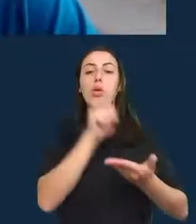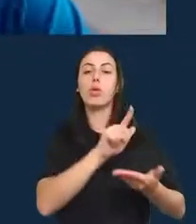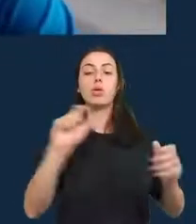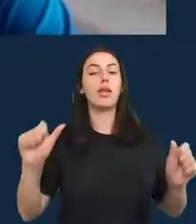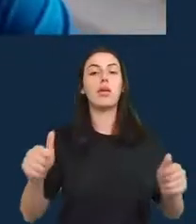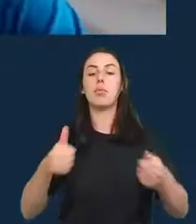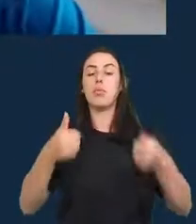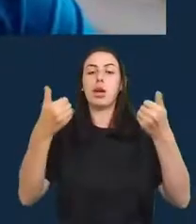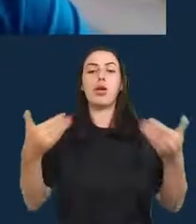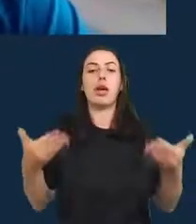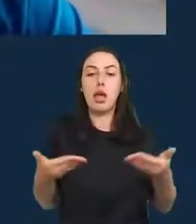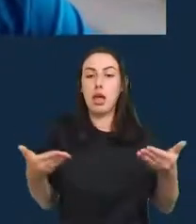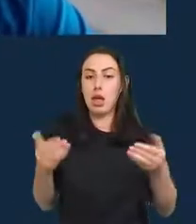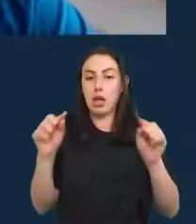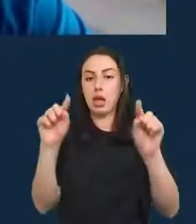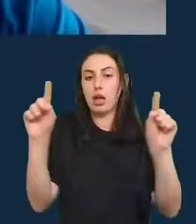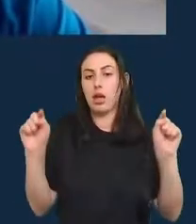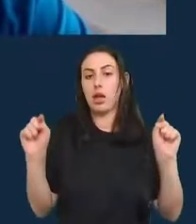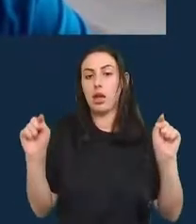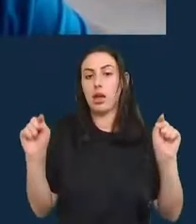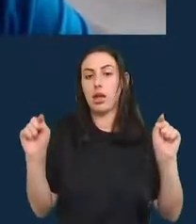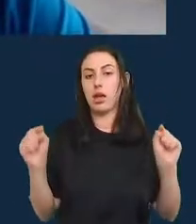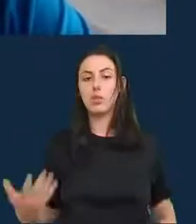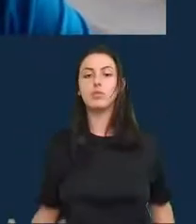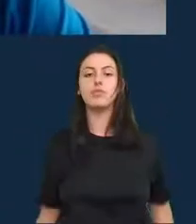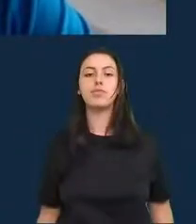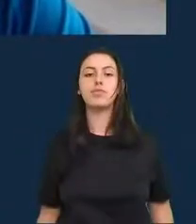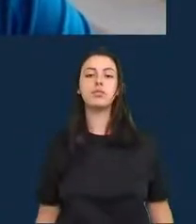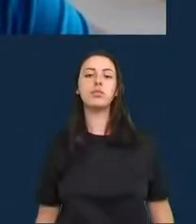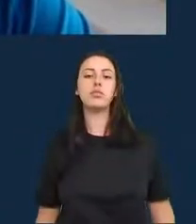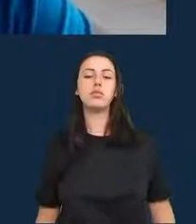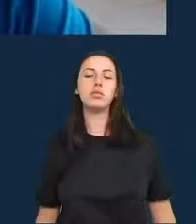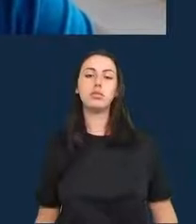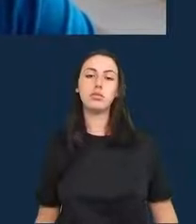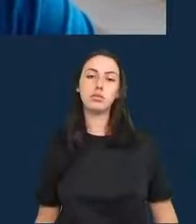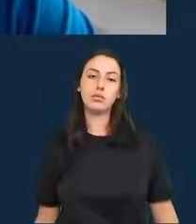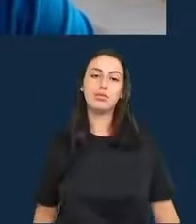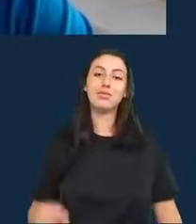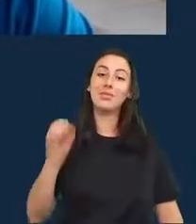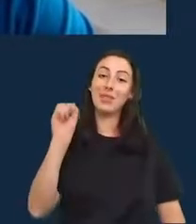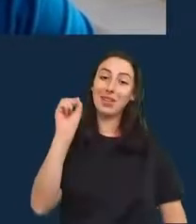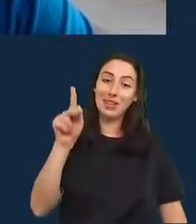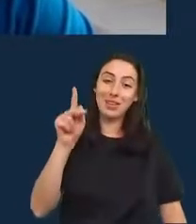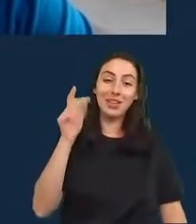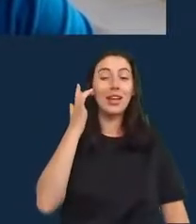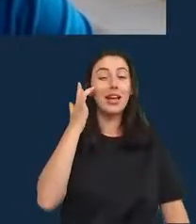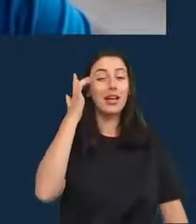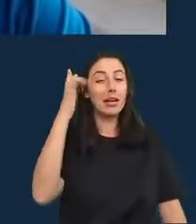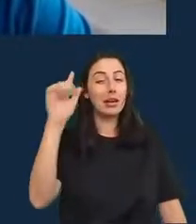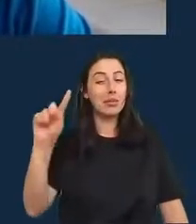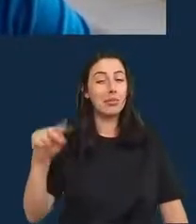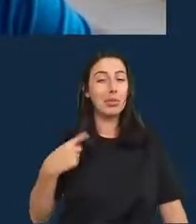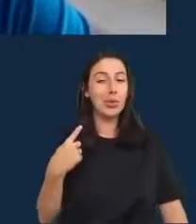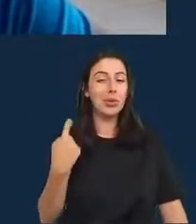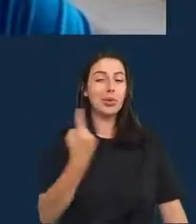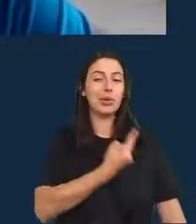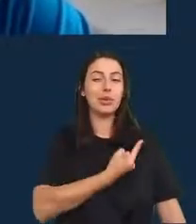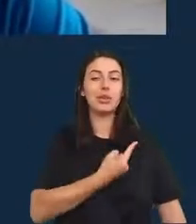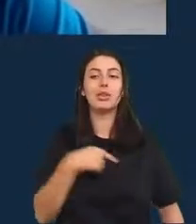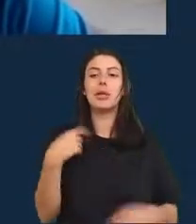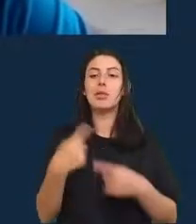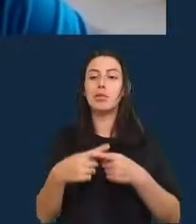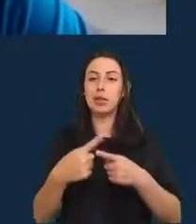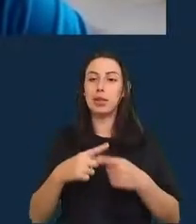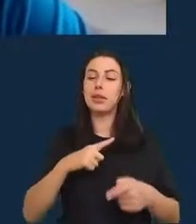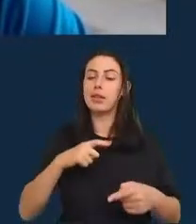questionar as narrativas oficiais? Bom, eu acho que, obviamente, isso é um desafio porque há, sim, essa concorrência,